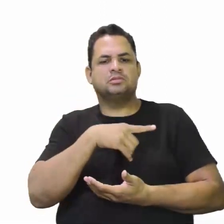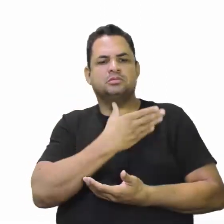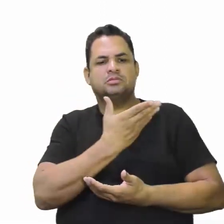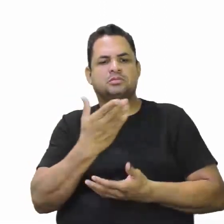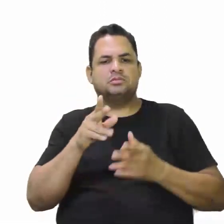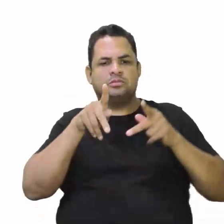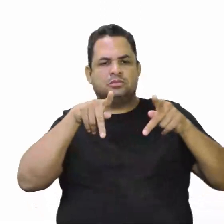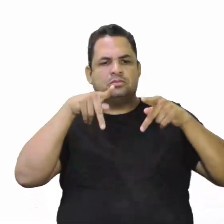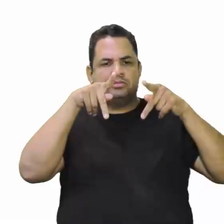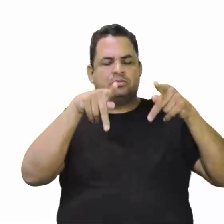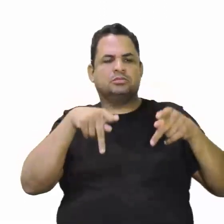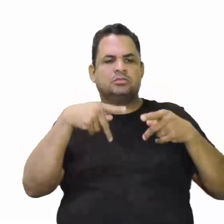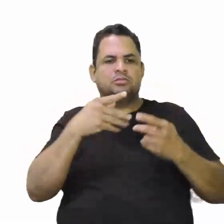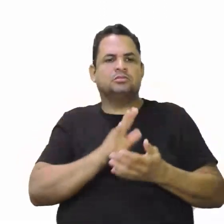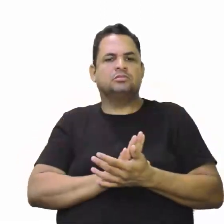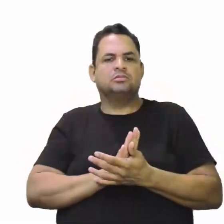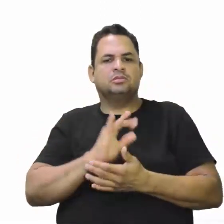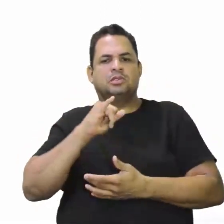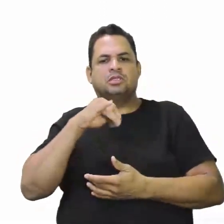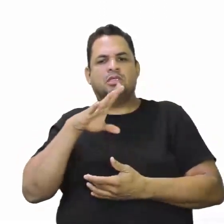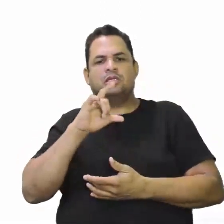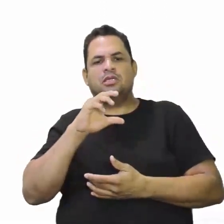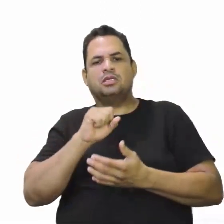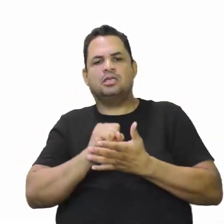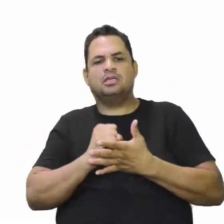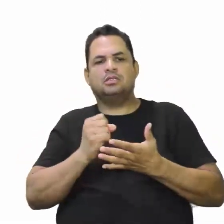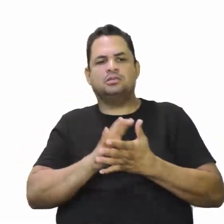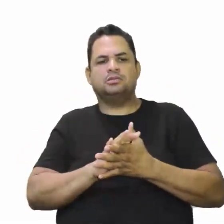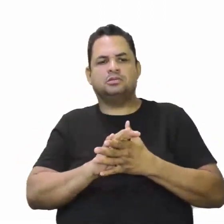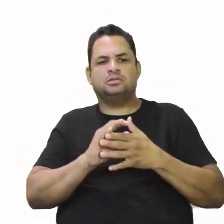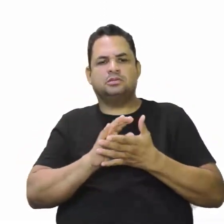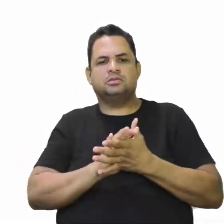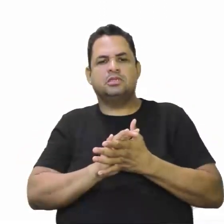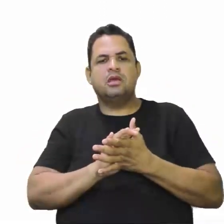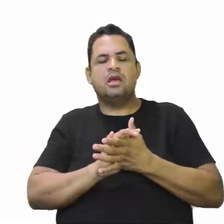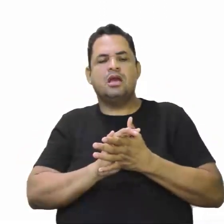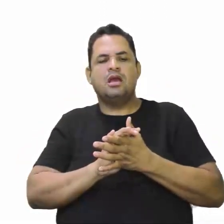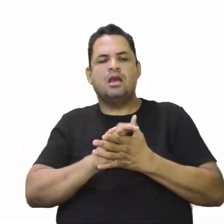povo inca, maia e azteca.